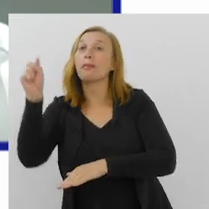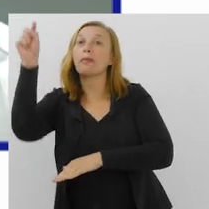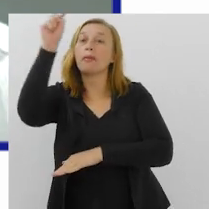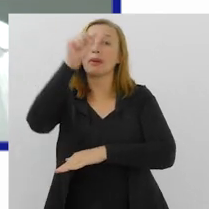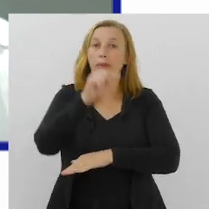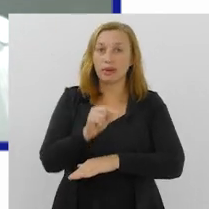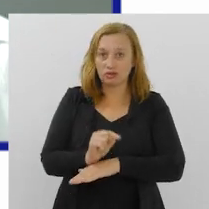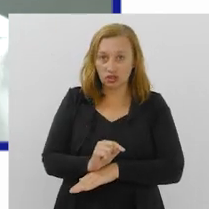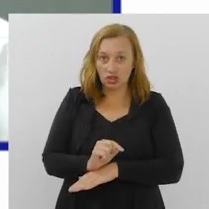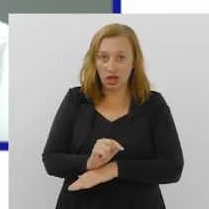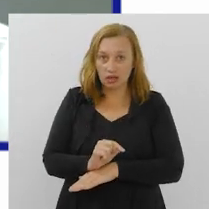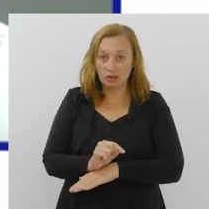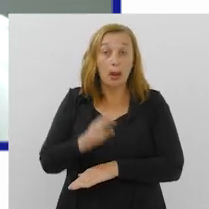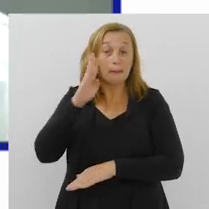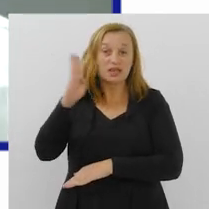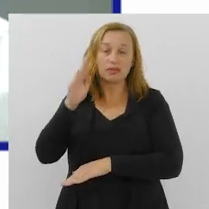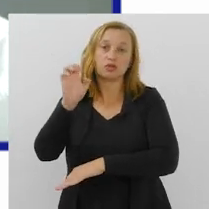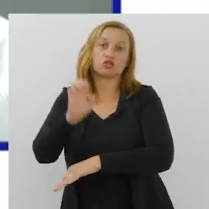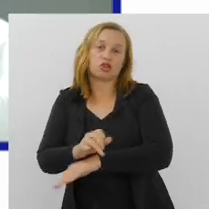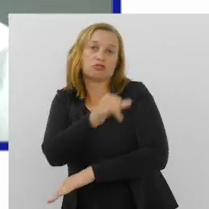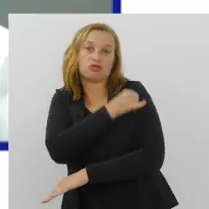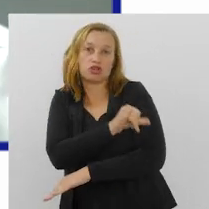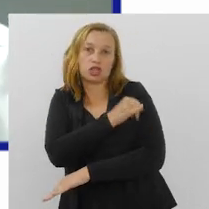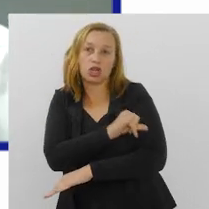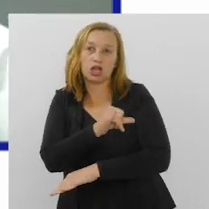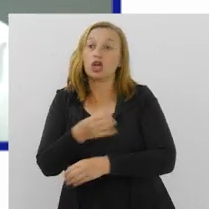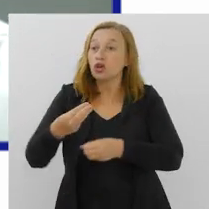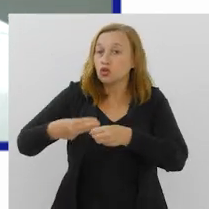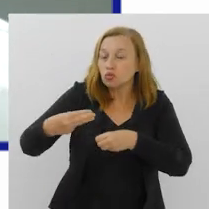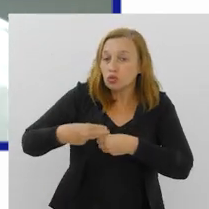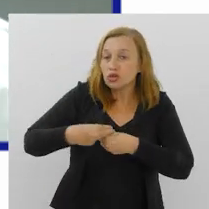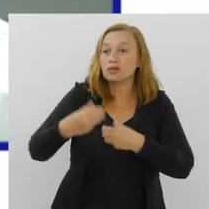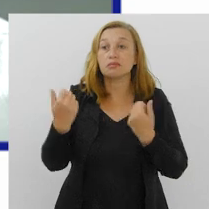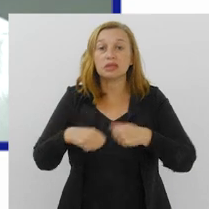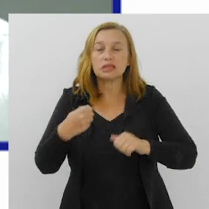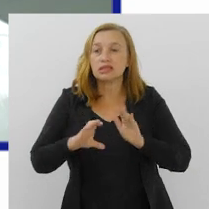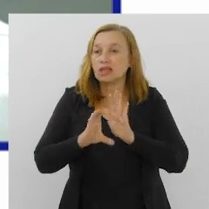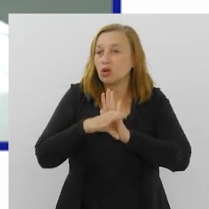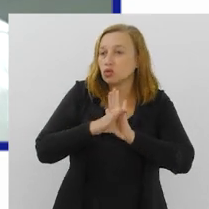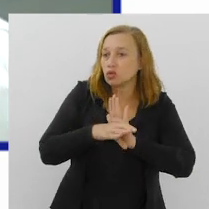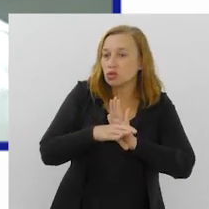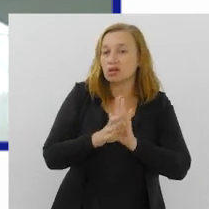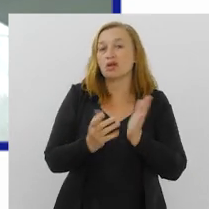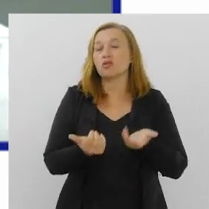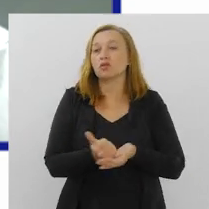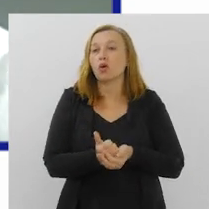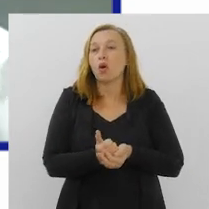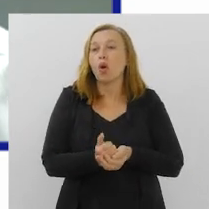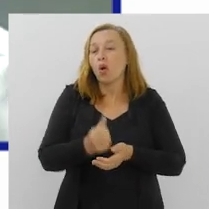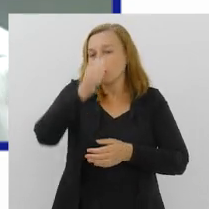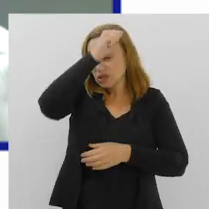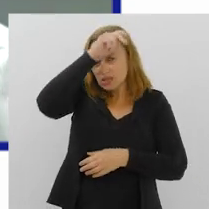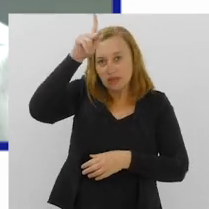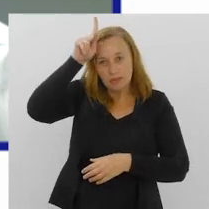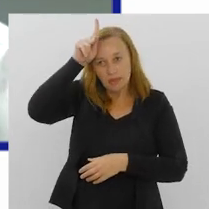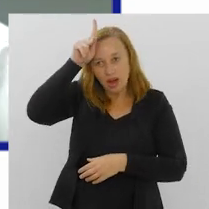Janeiro. E os municípios têm que ter os seus conselhos municipais